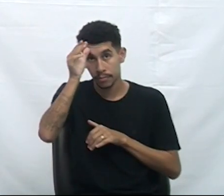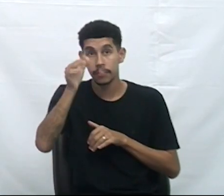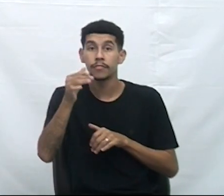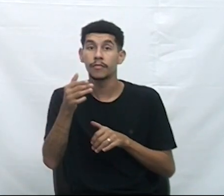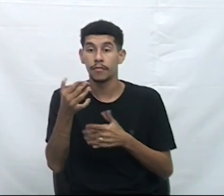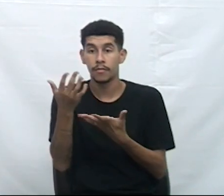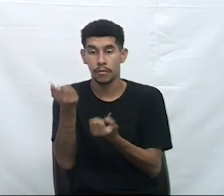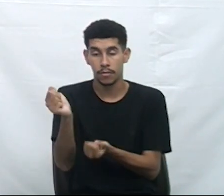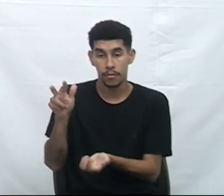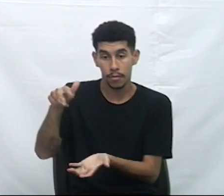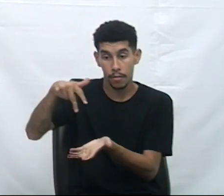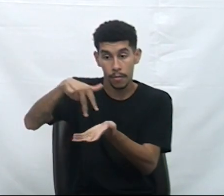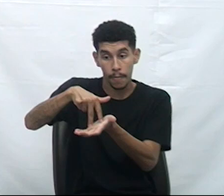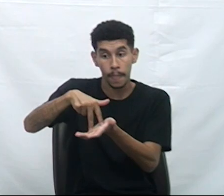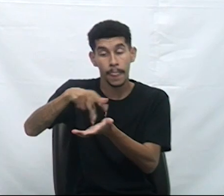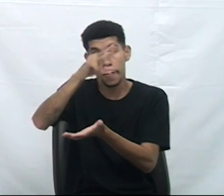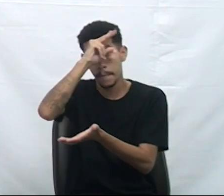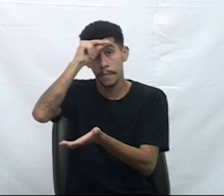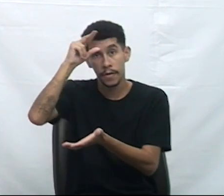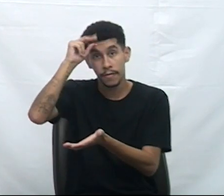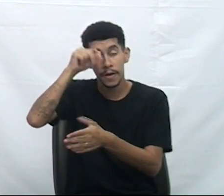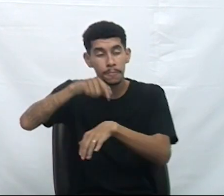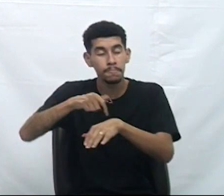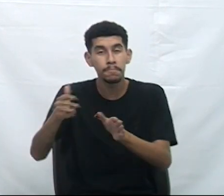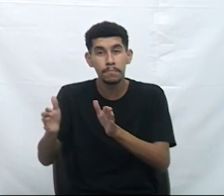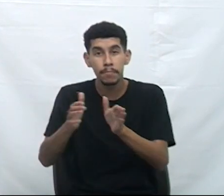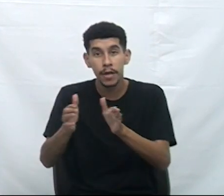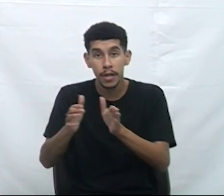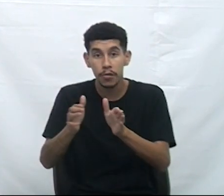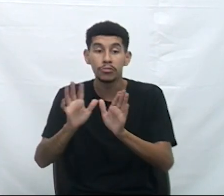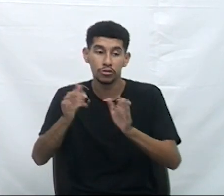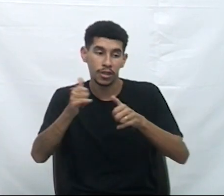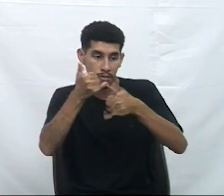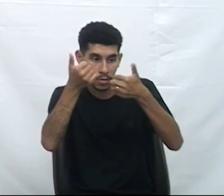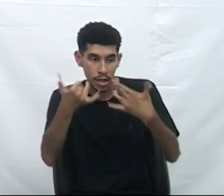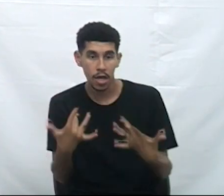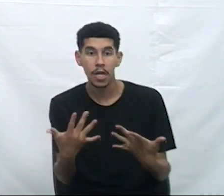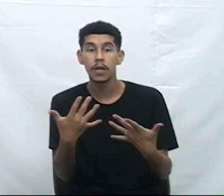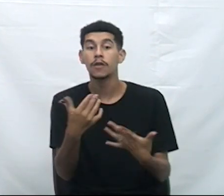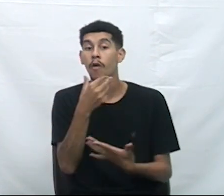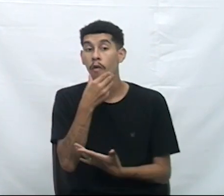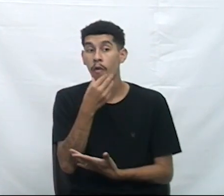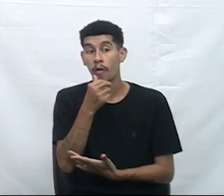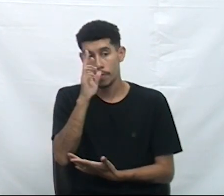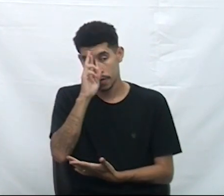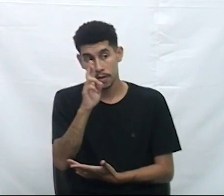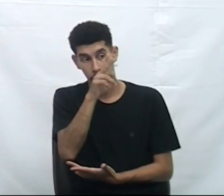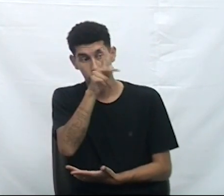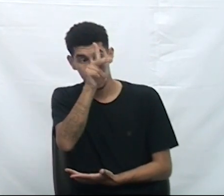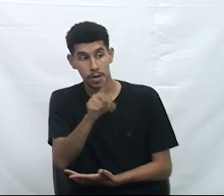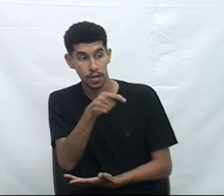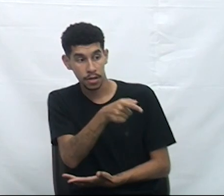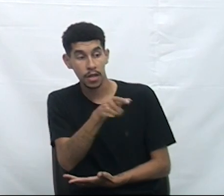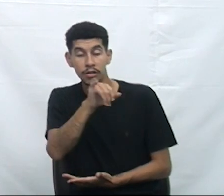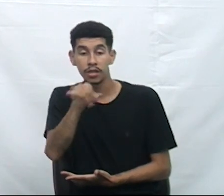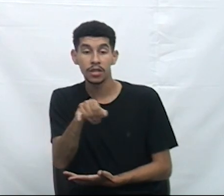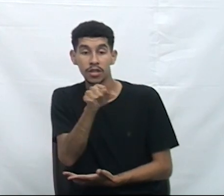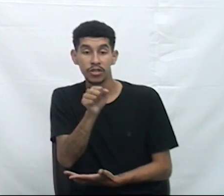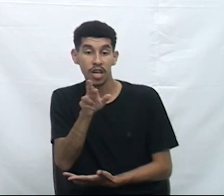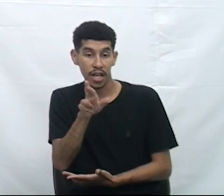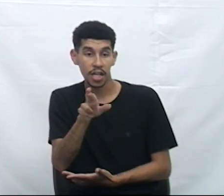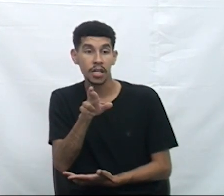o exercício do cargo de prefeito, pelo período mencionado, o excelentíssimo senhor presidente da Câmara Municipal,